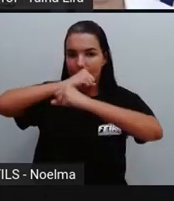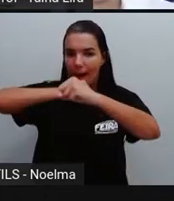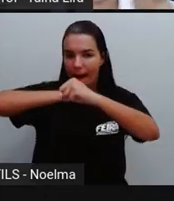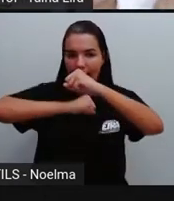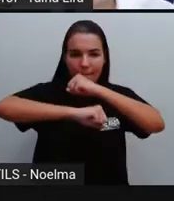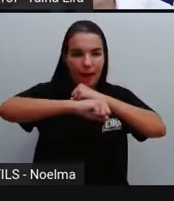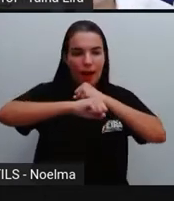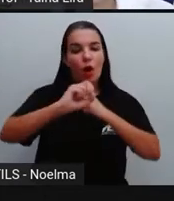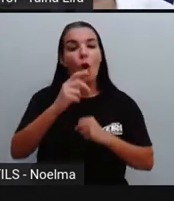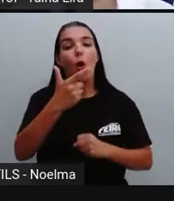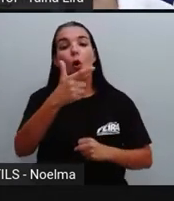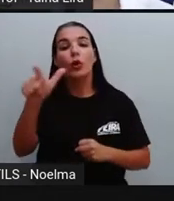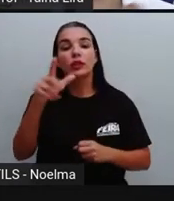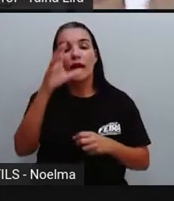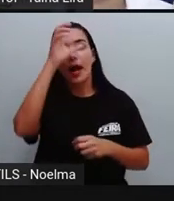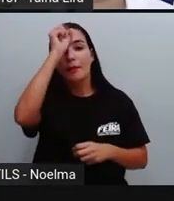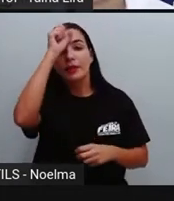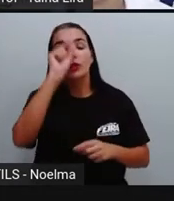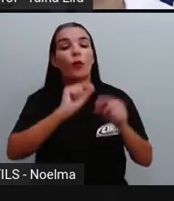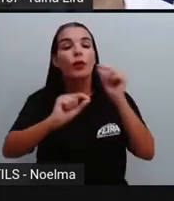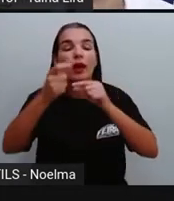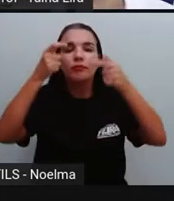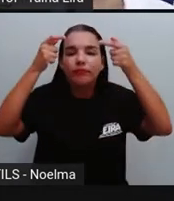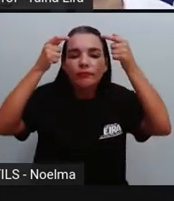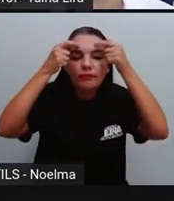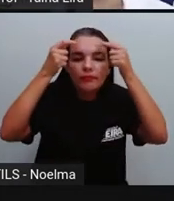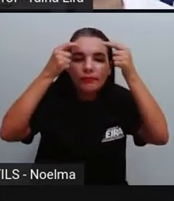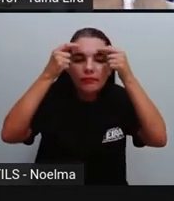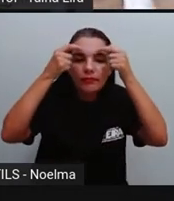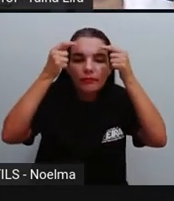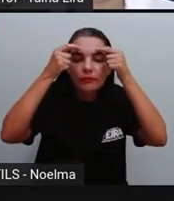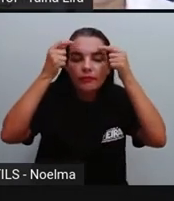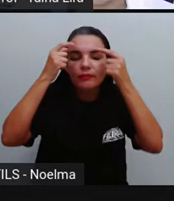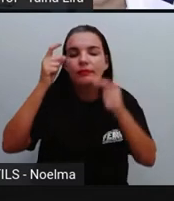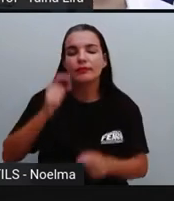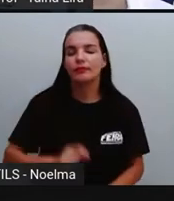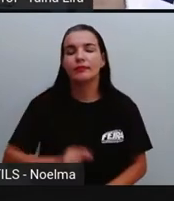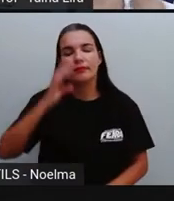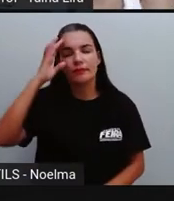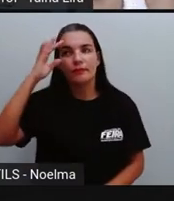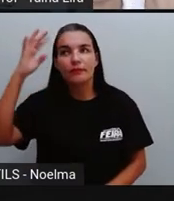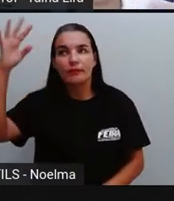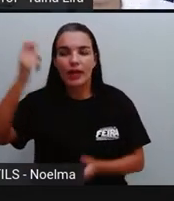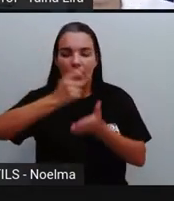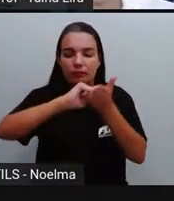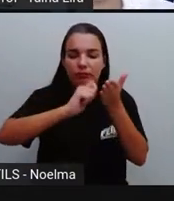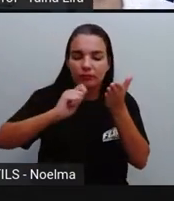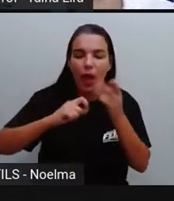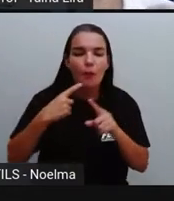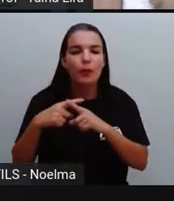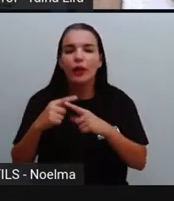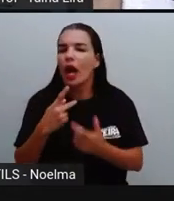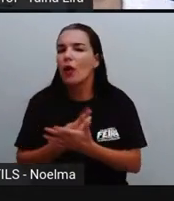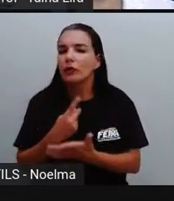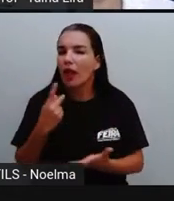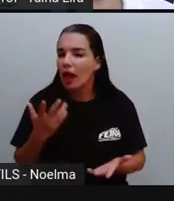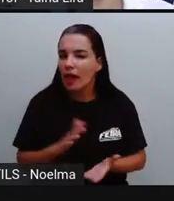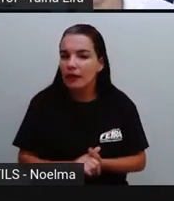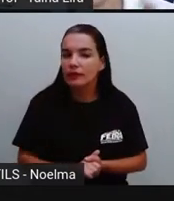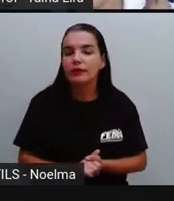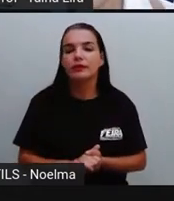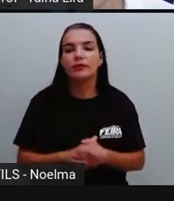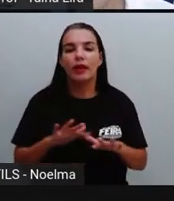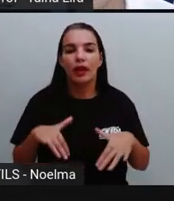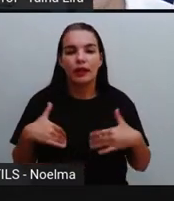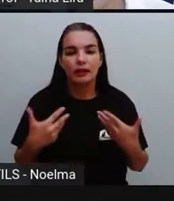guerreiras, outras aprendiam mais, né, a pensar, né, por que que as coisas acontecem, tá